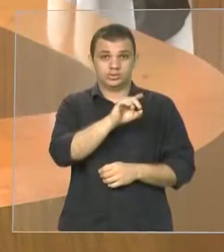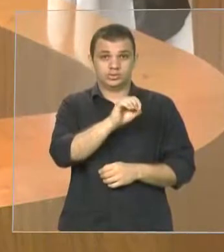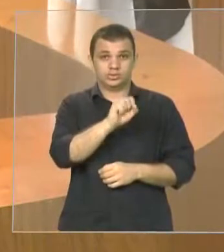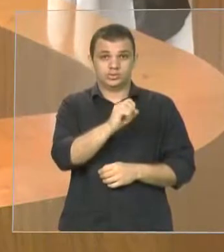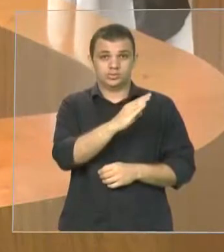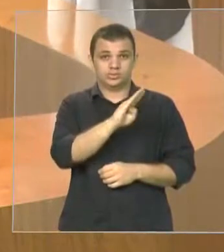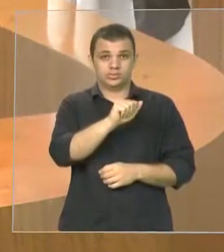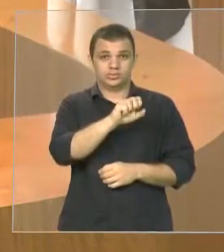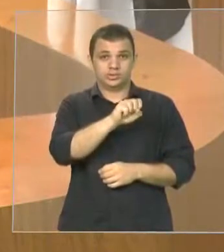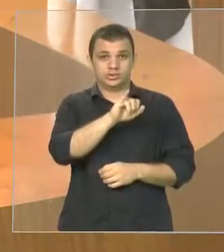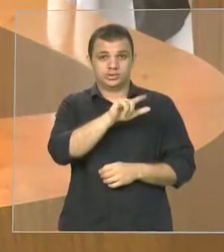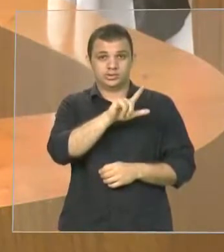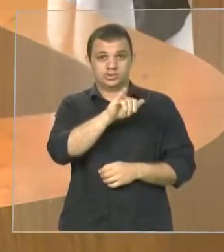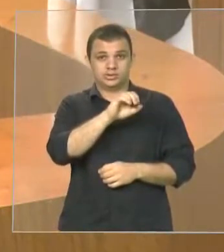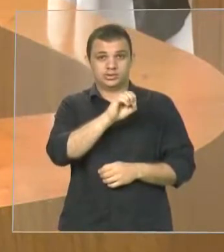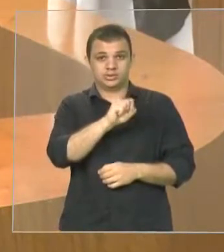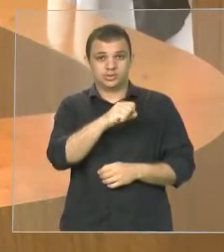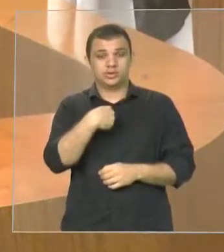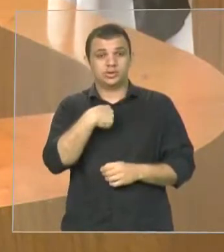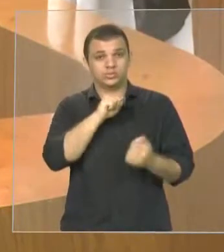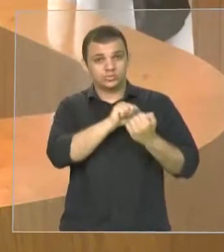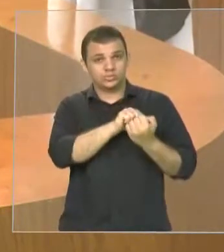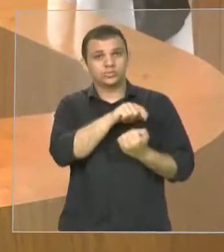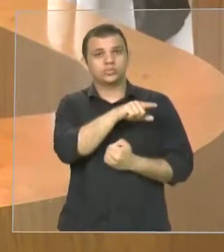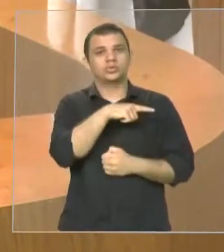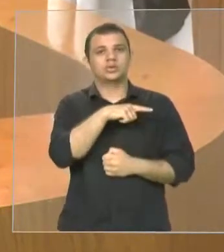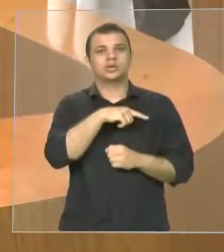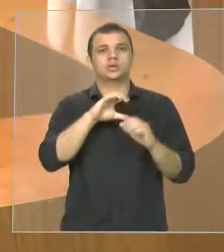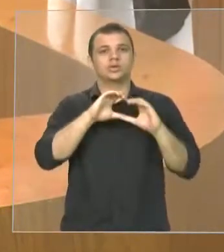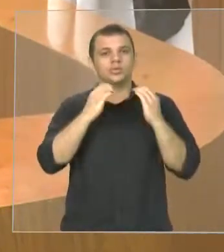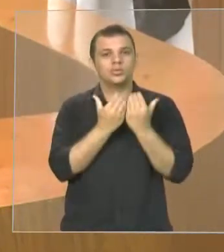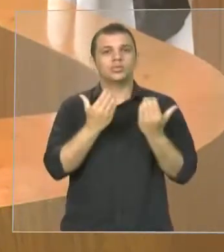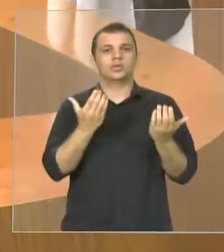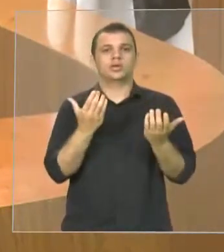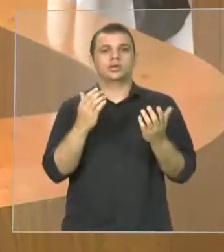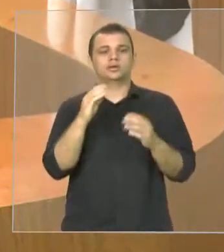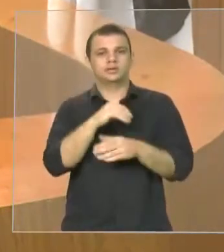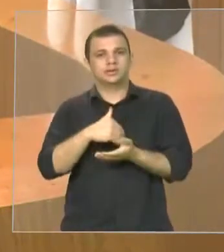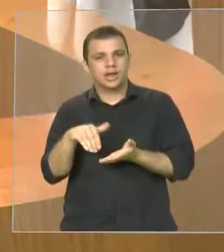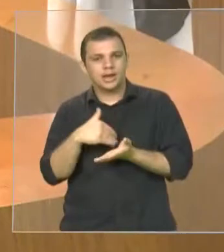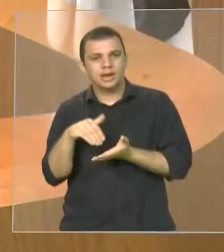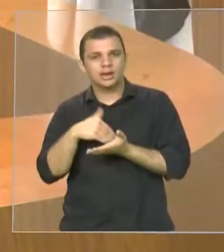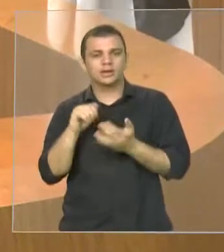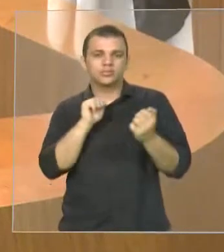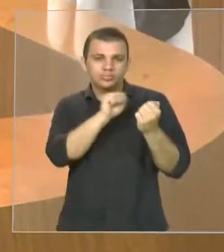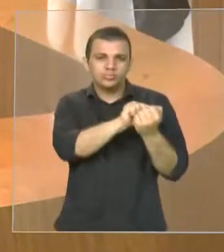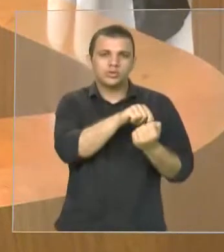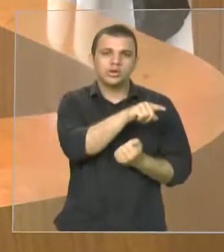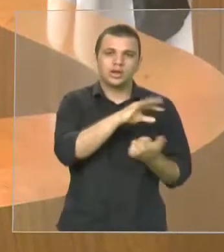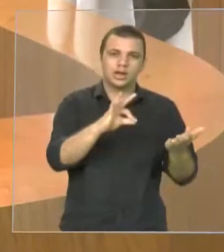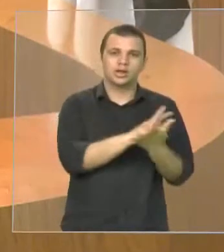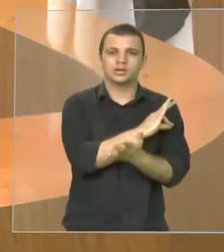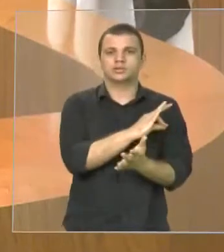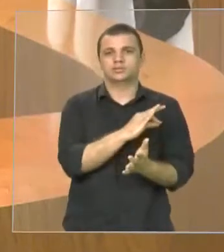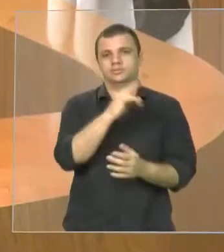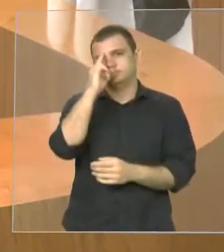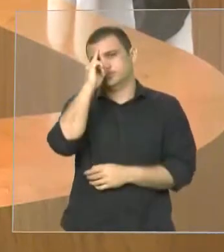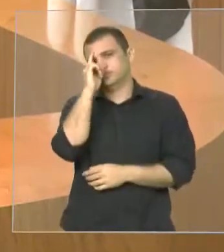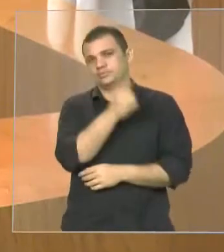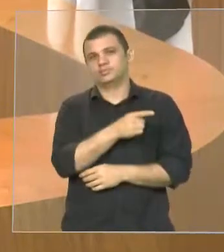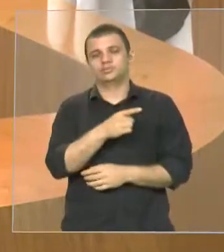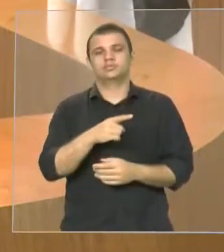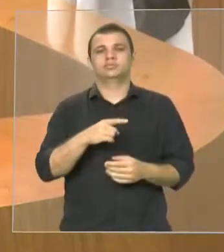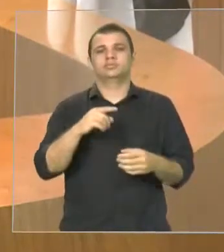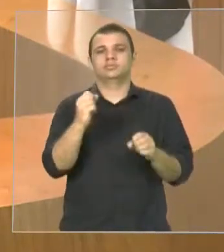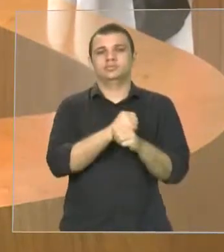acompanhando a comitiva e o secretário que assinou a ordem de serviço lá que a população